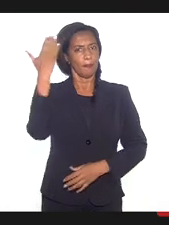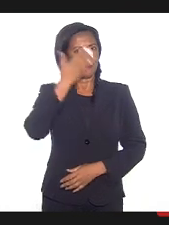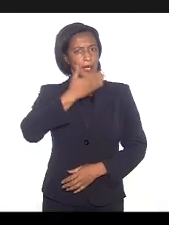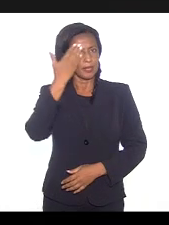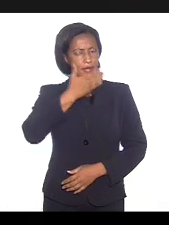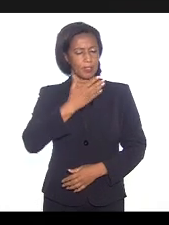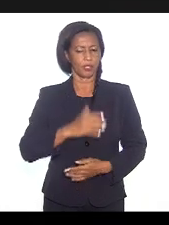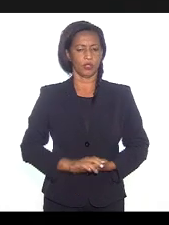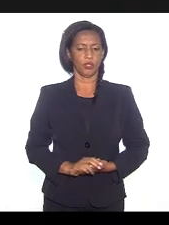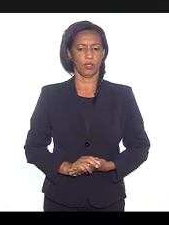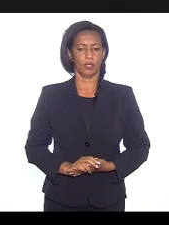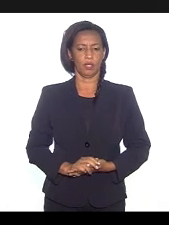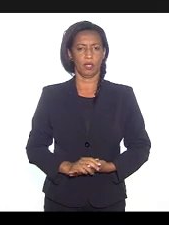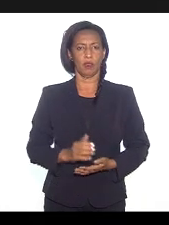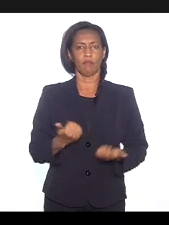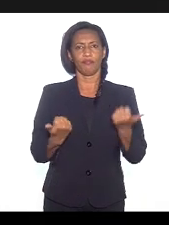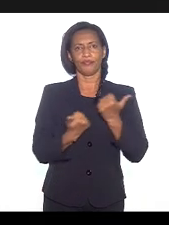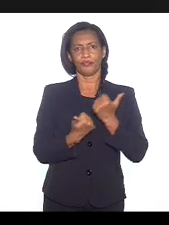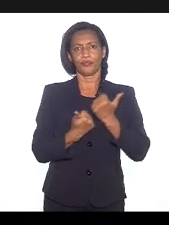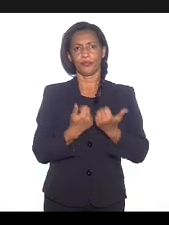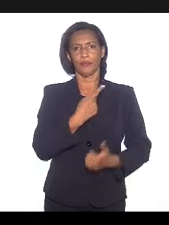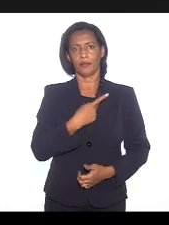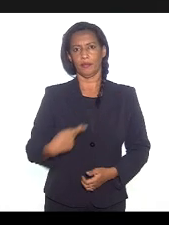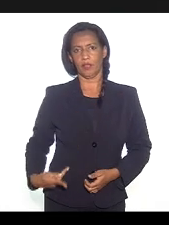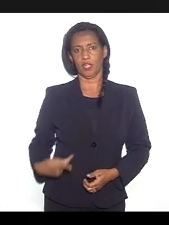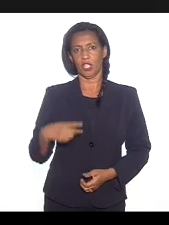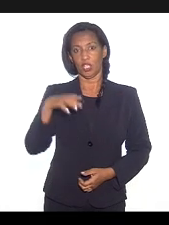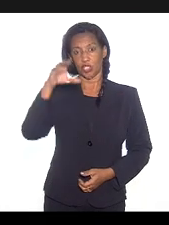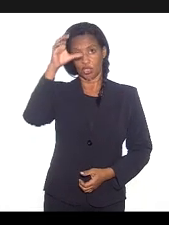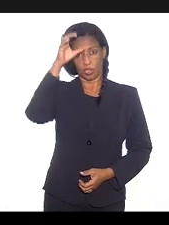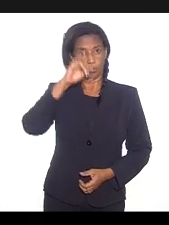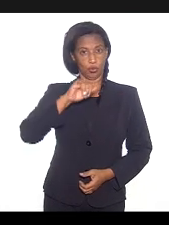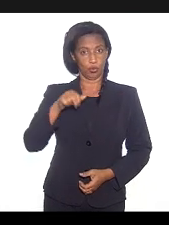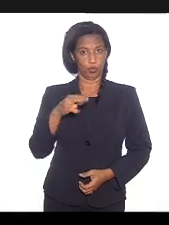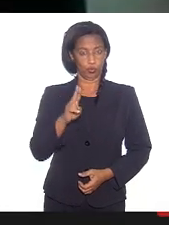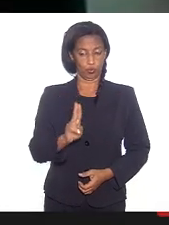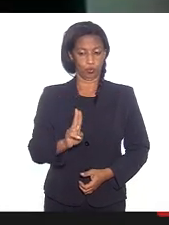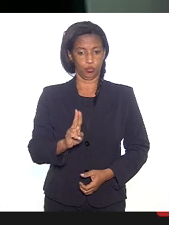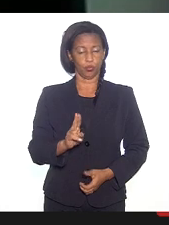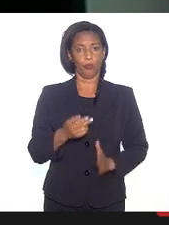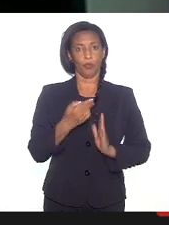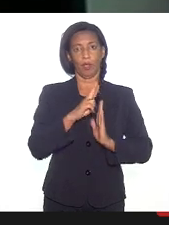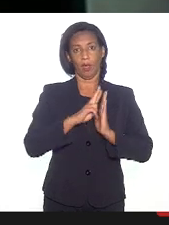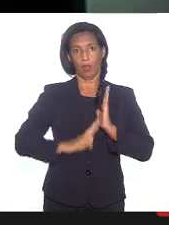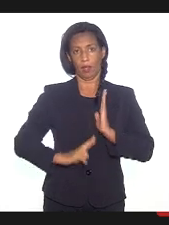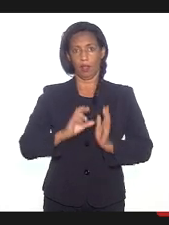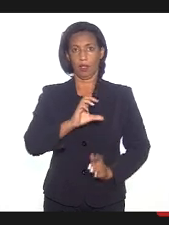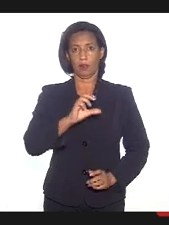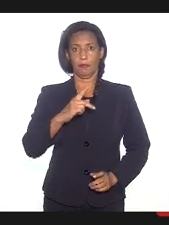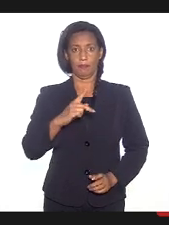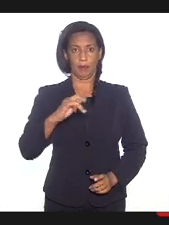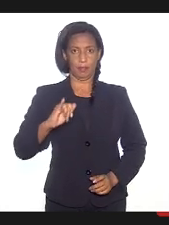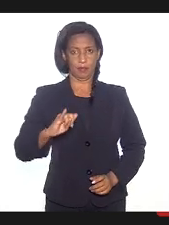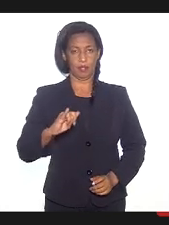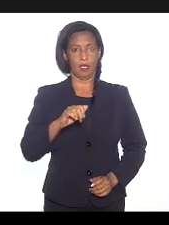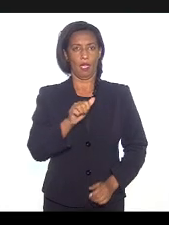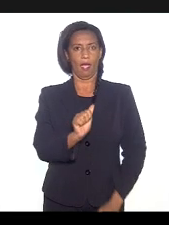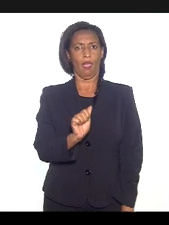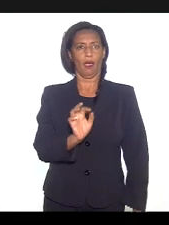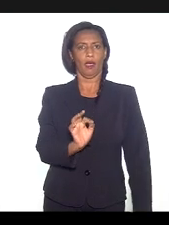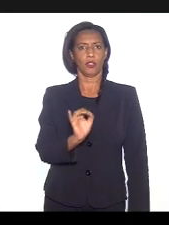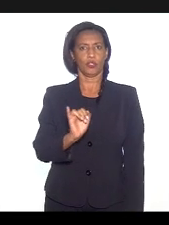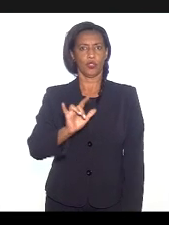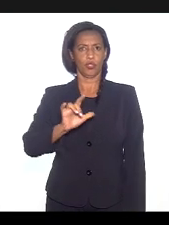conosco a vice-presidente, deputada Tia Ju, o relator dessa CPI, deputado Átila Nunes,